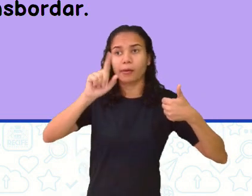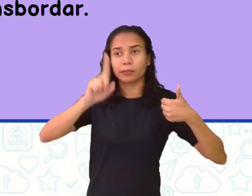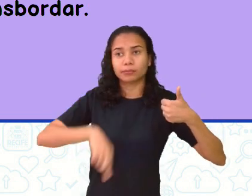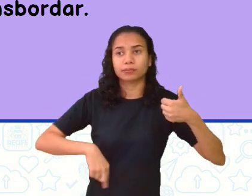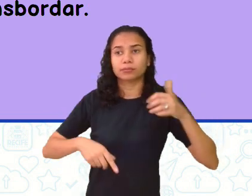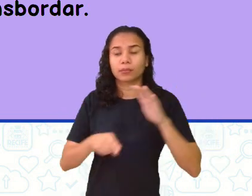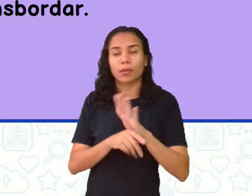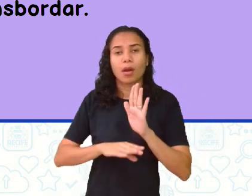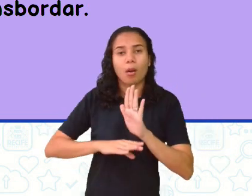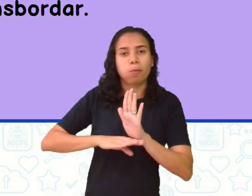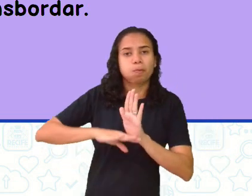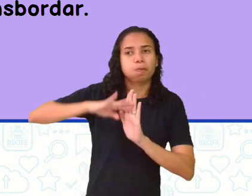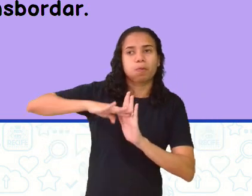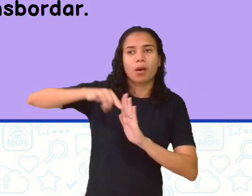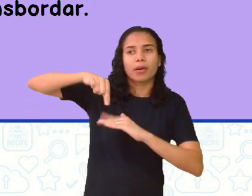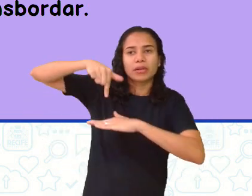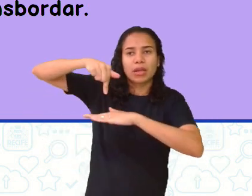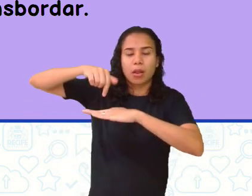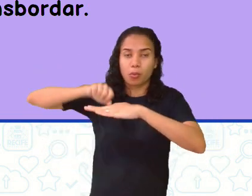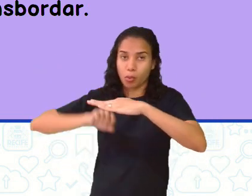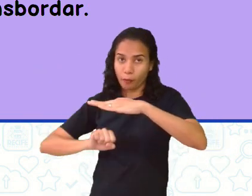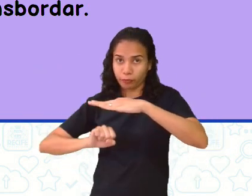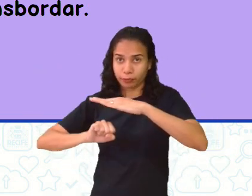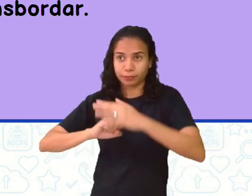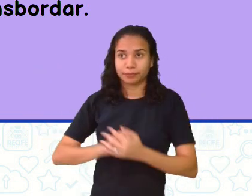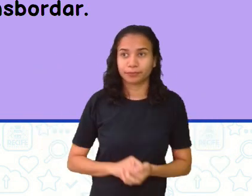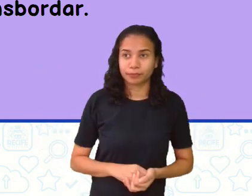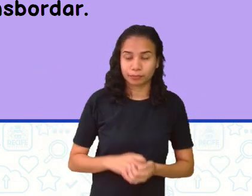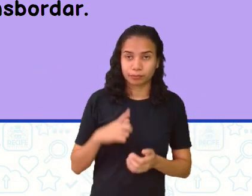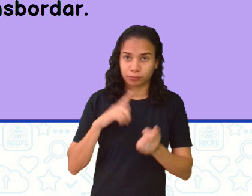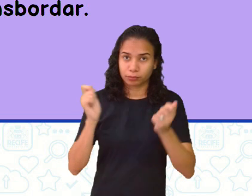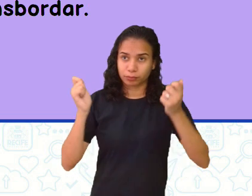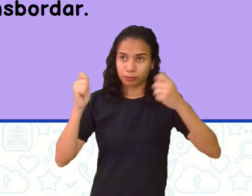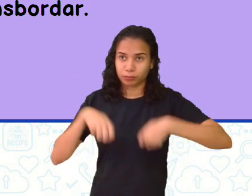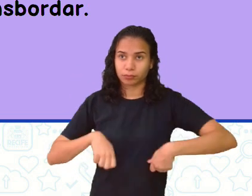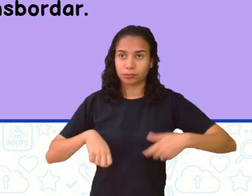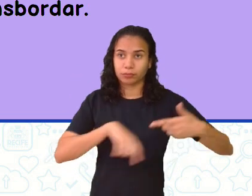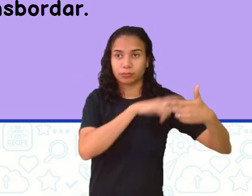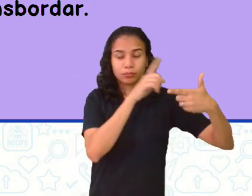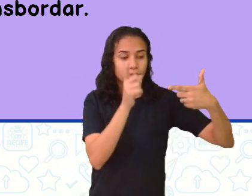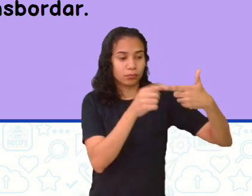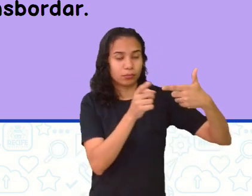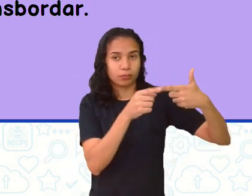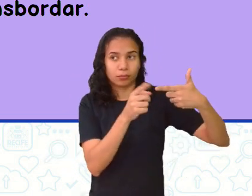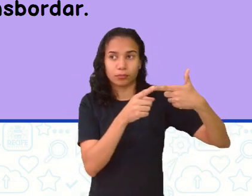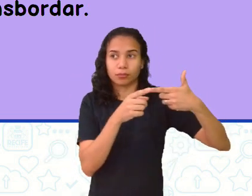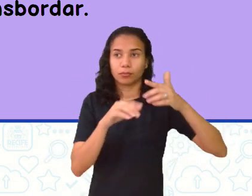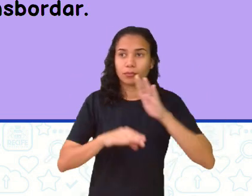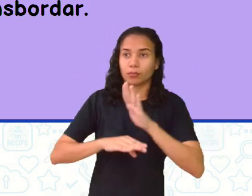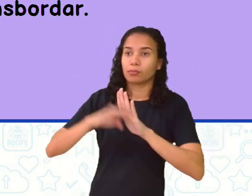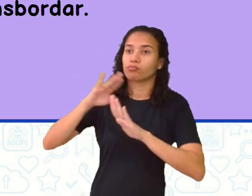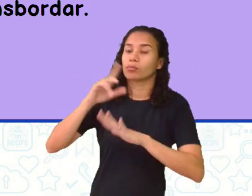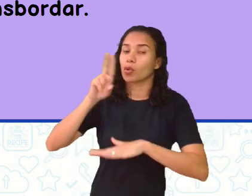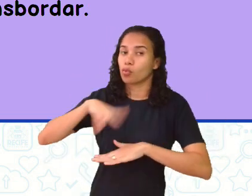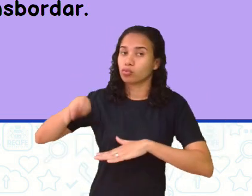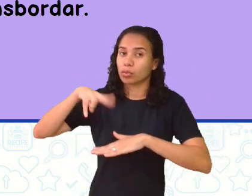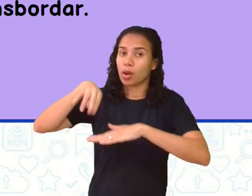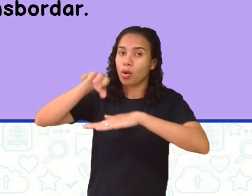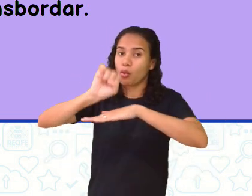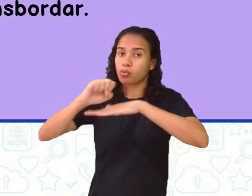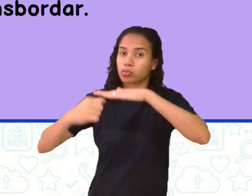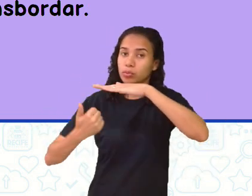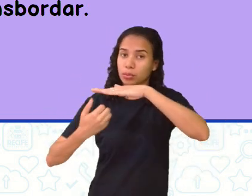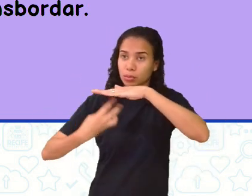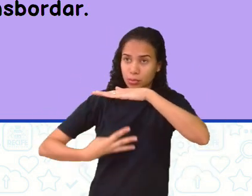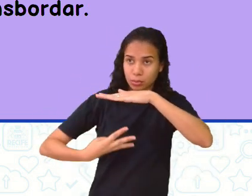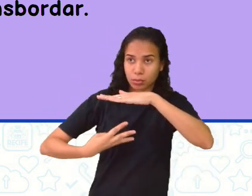ficará preenchida em sete oitavos de sua capacidade? Ela ficará preenchida